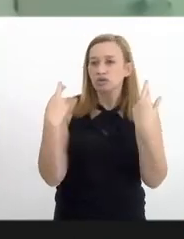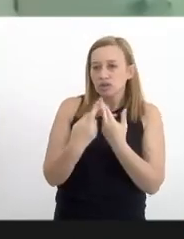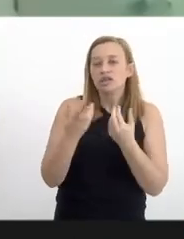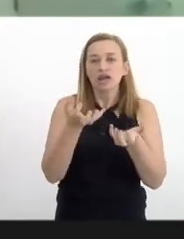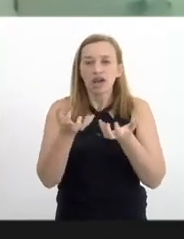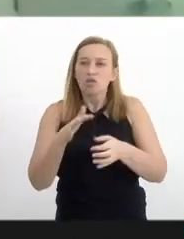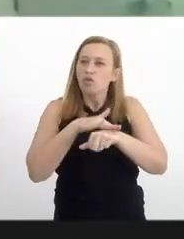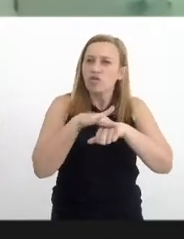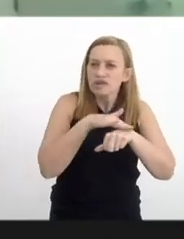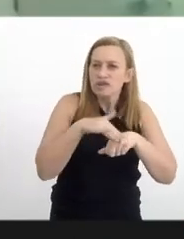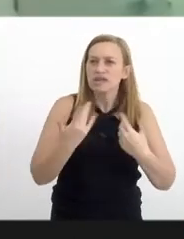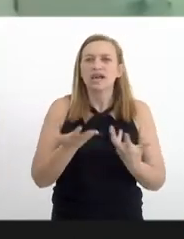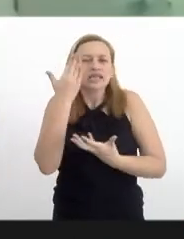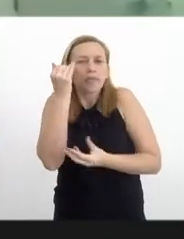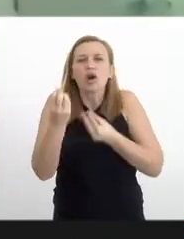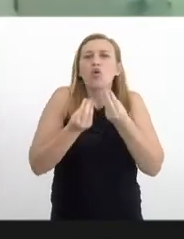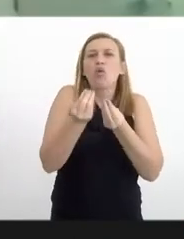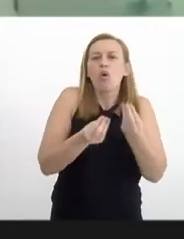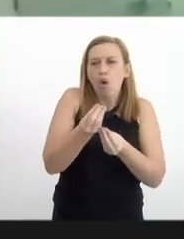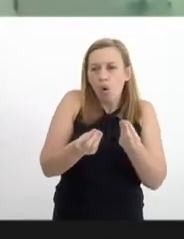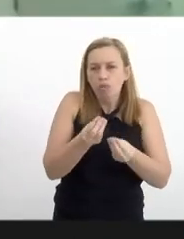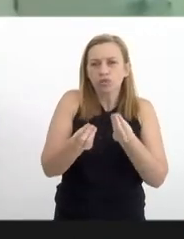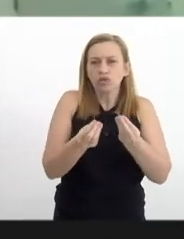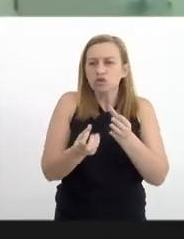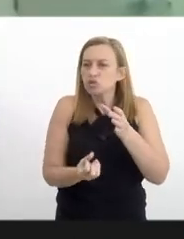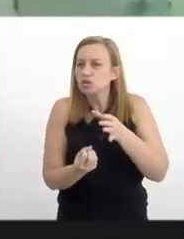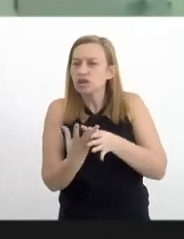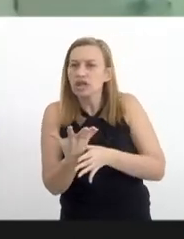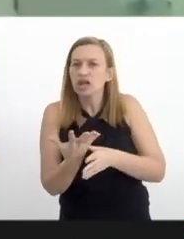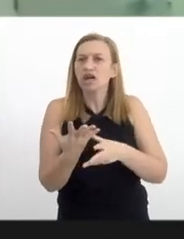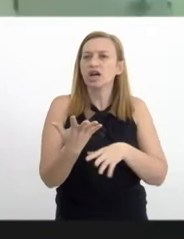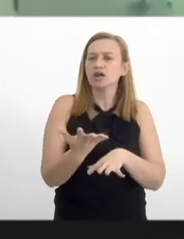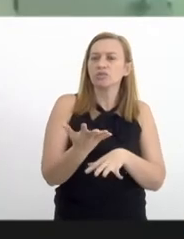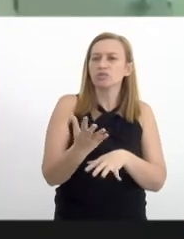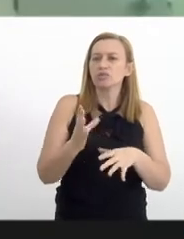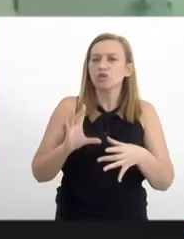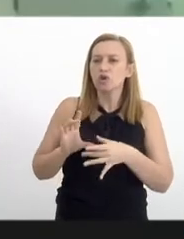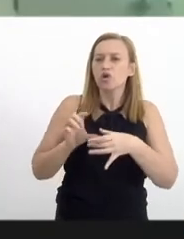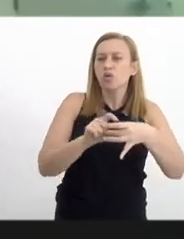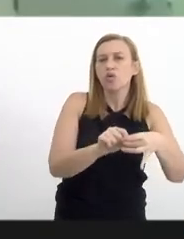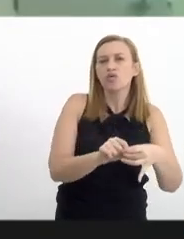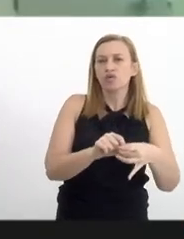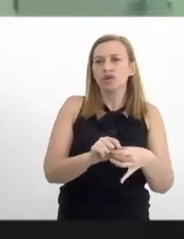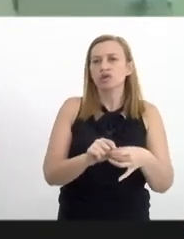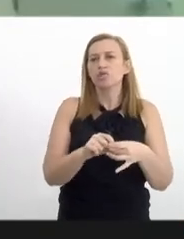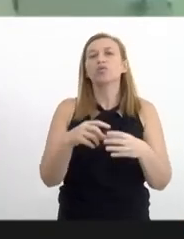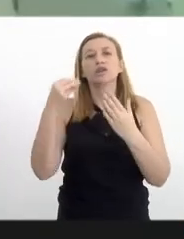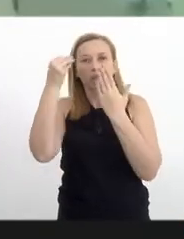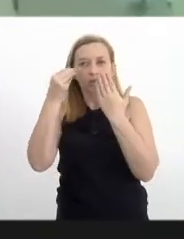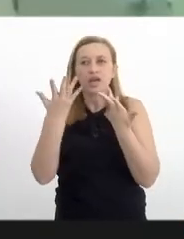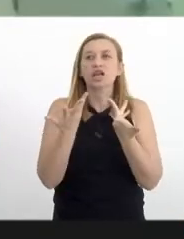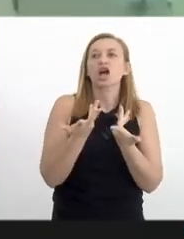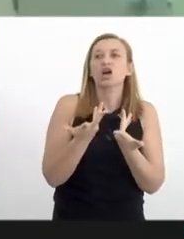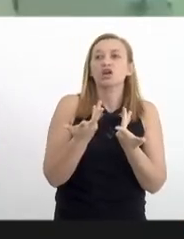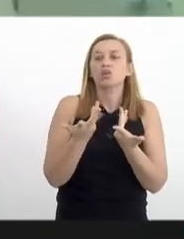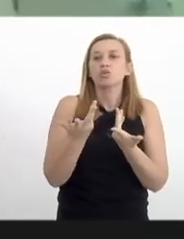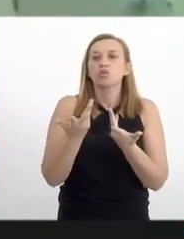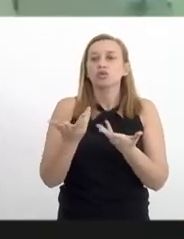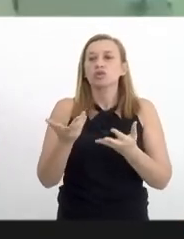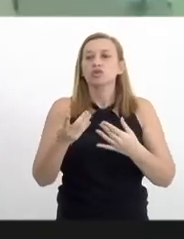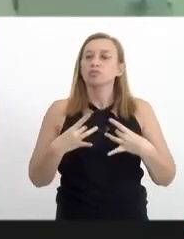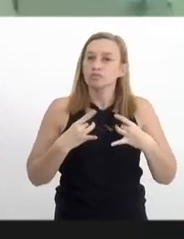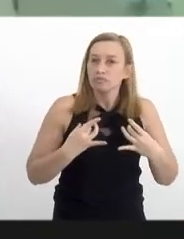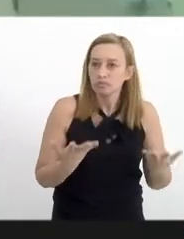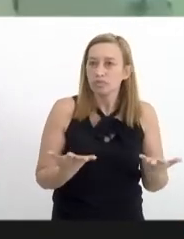conversar, em saber como nós reconstruímos o Comad, como nós fizemos o convênio da comunidade terapêutica, estamos à disposição para contribuir. Obrigada,